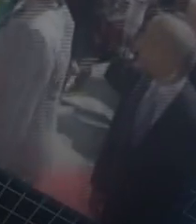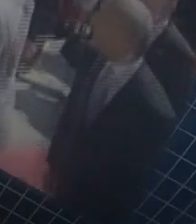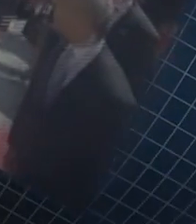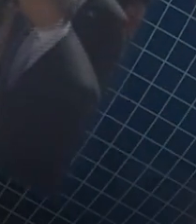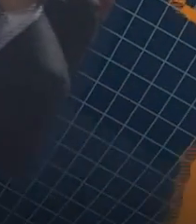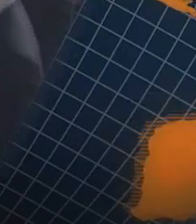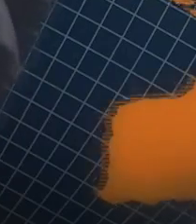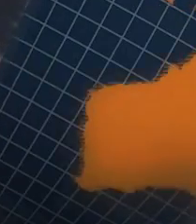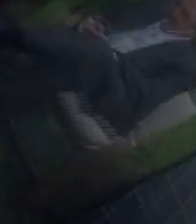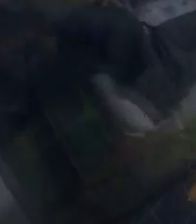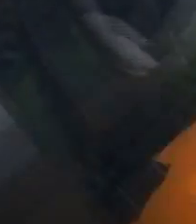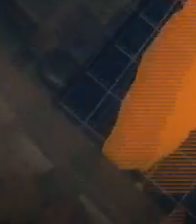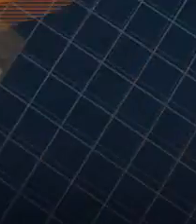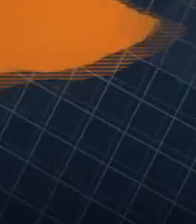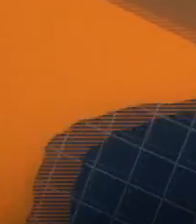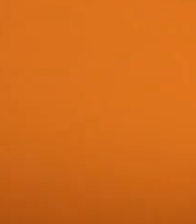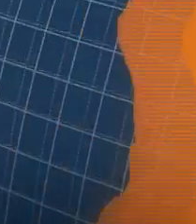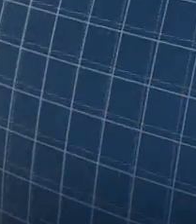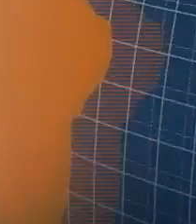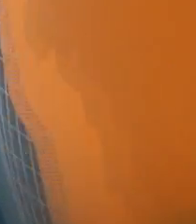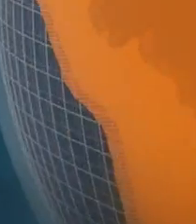Tchau. Tchau. Tchau. Tchau.